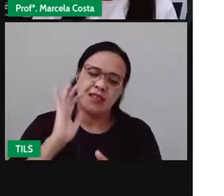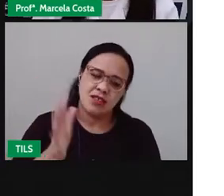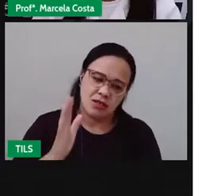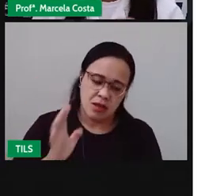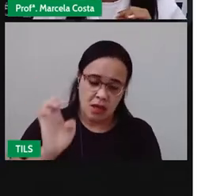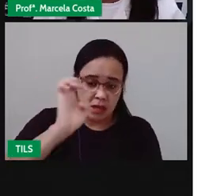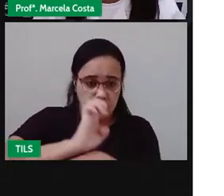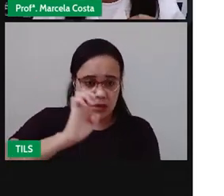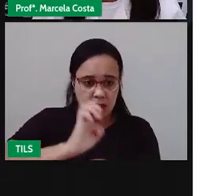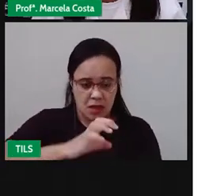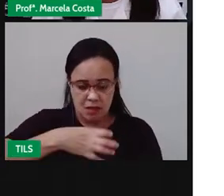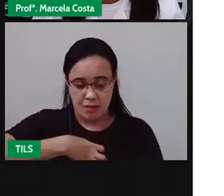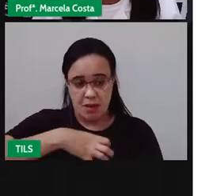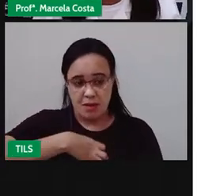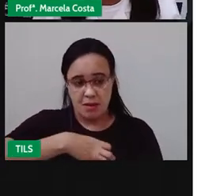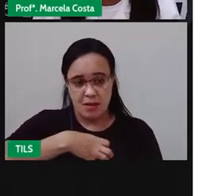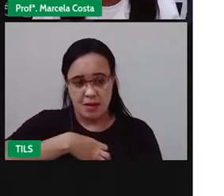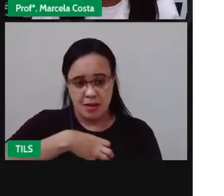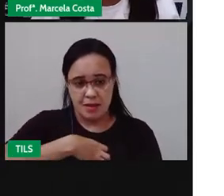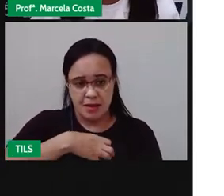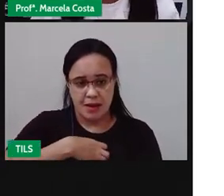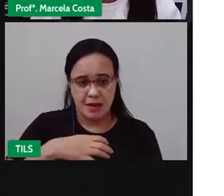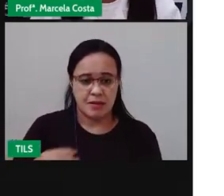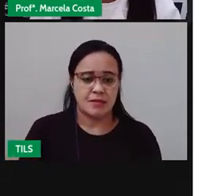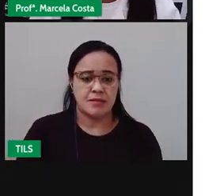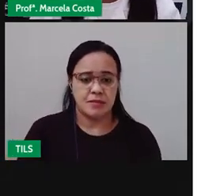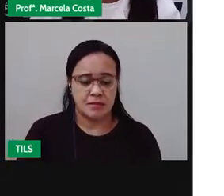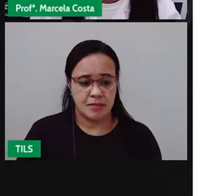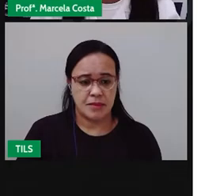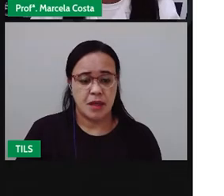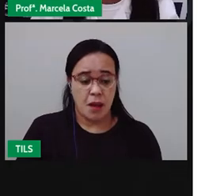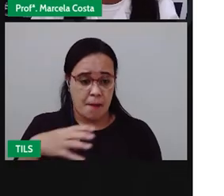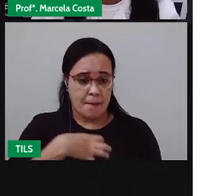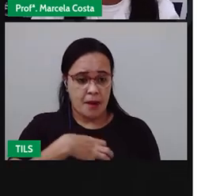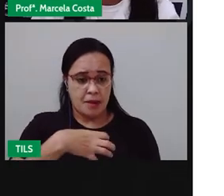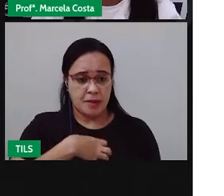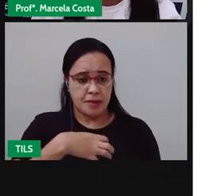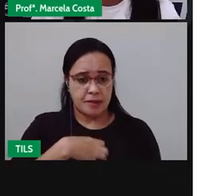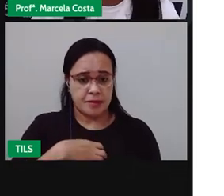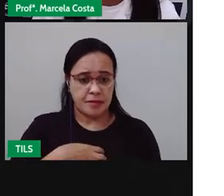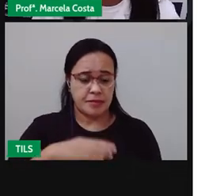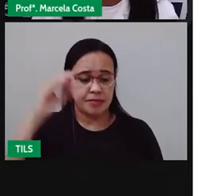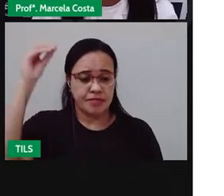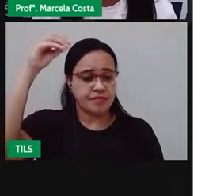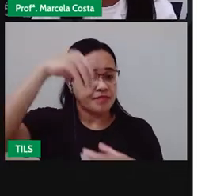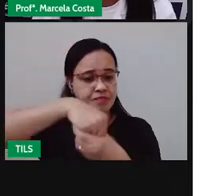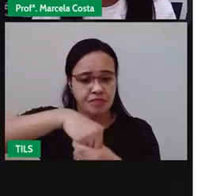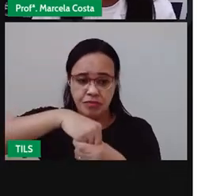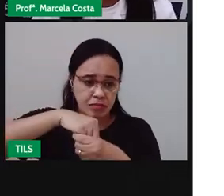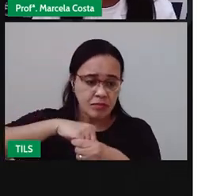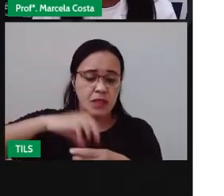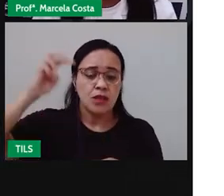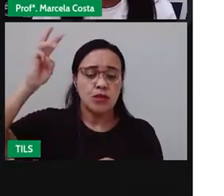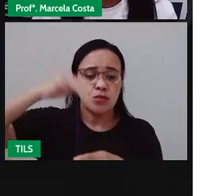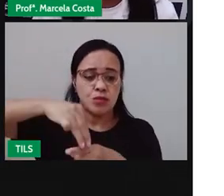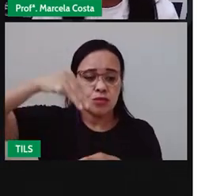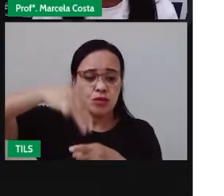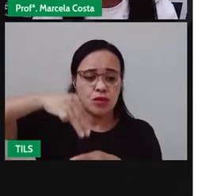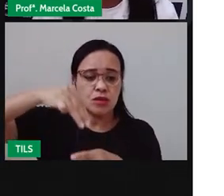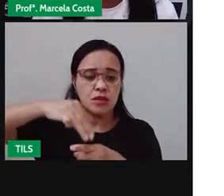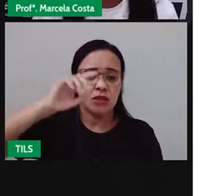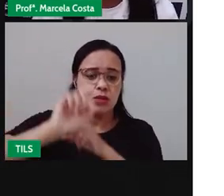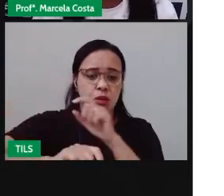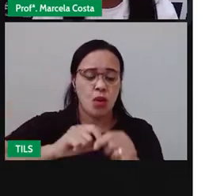nordeste, a gente está aqui na Bahia. E aqui na Bahia, nós estamos, né, no município de Feira de Santana,